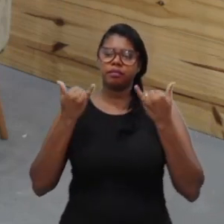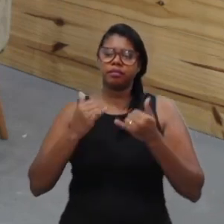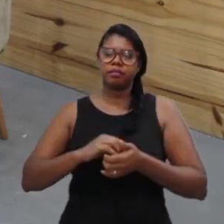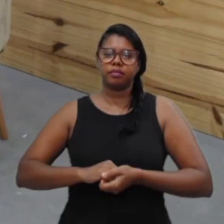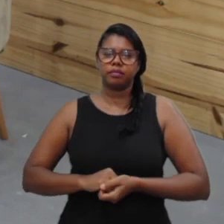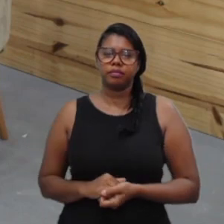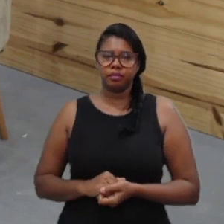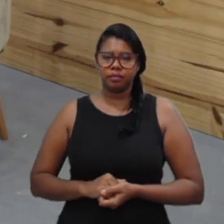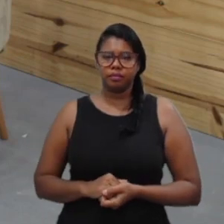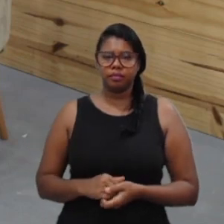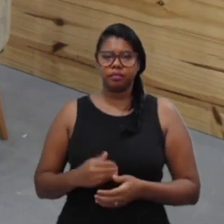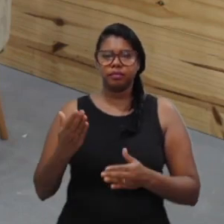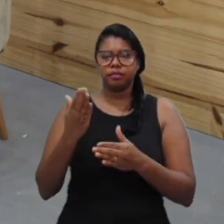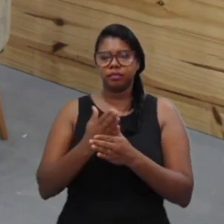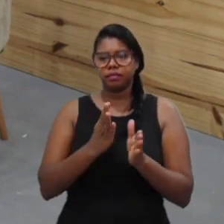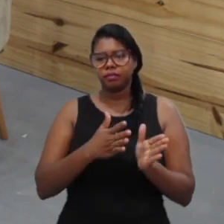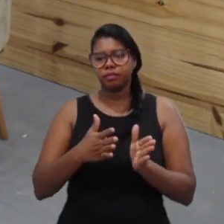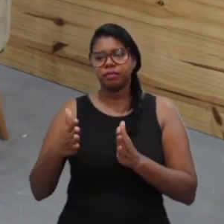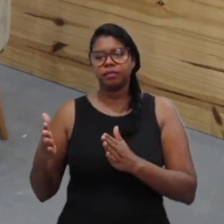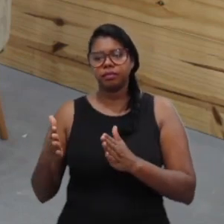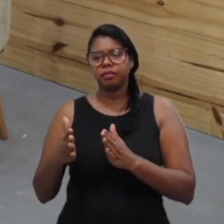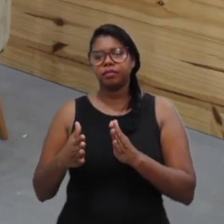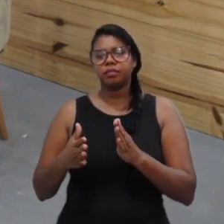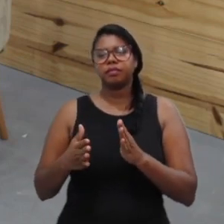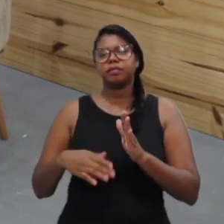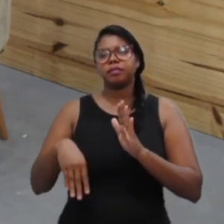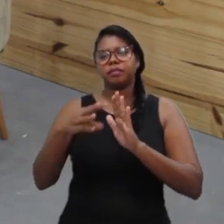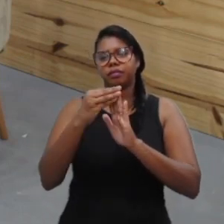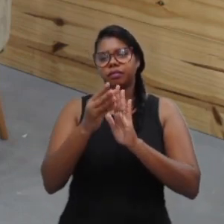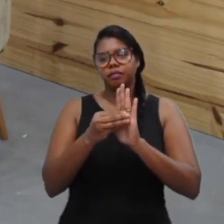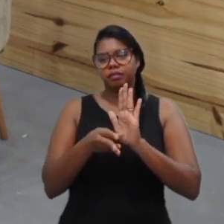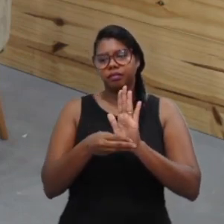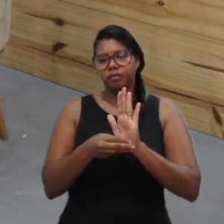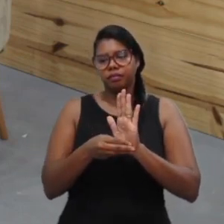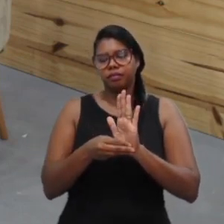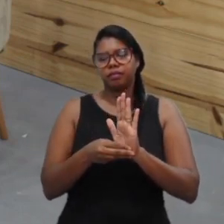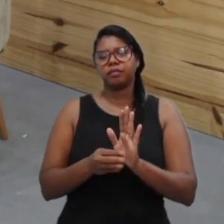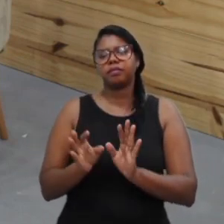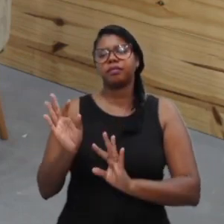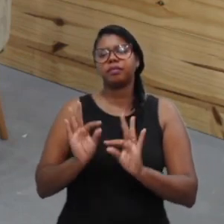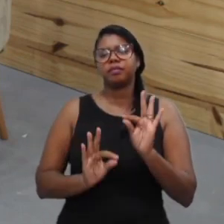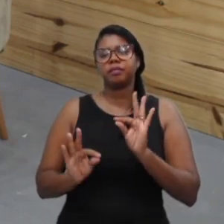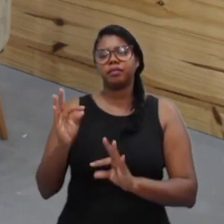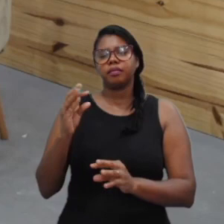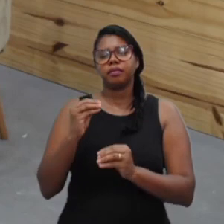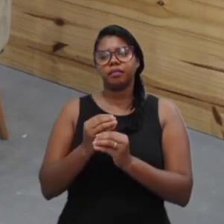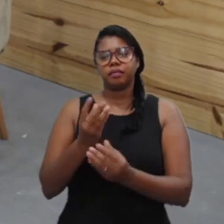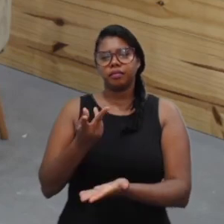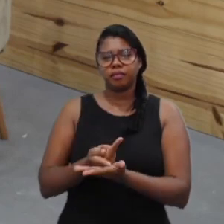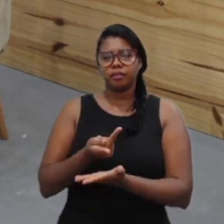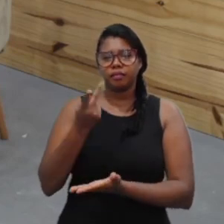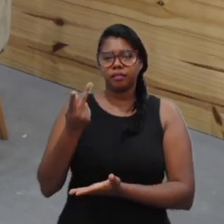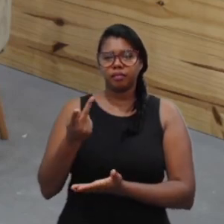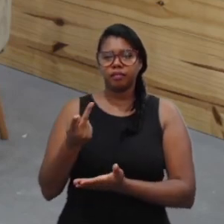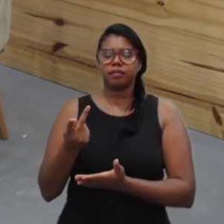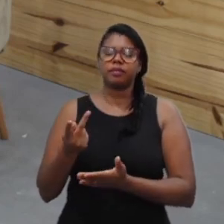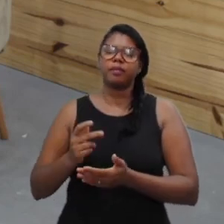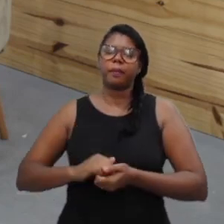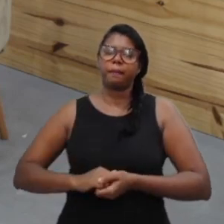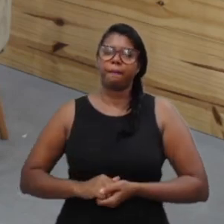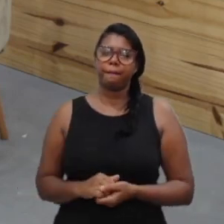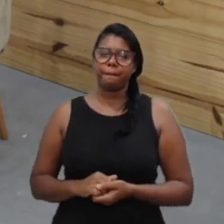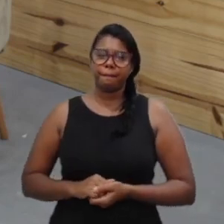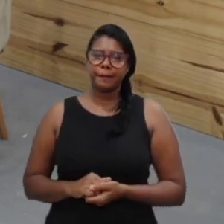processo, tudo é mapeado, do que se vai fazer justamente para que o profissional que está ali na